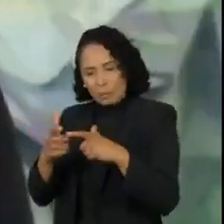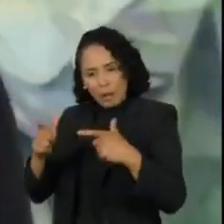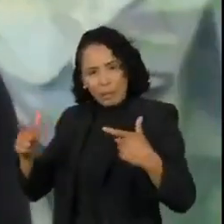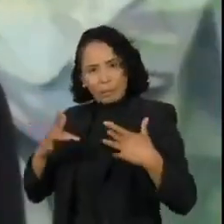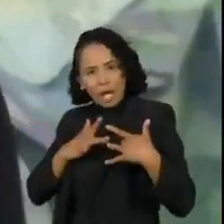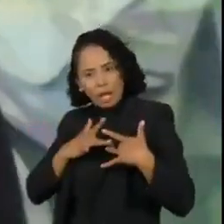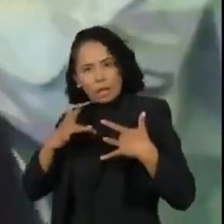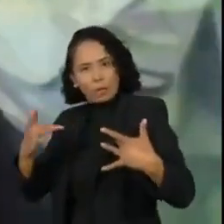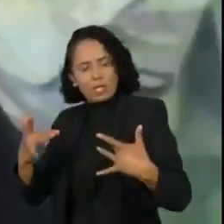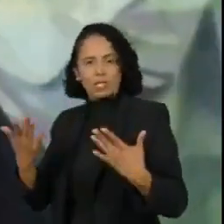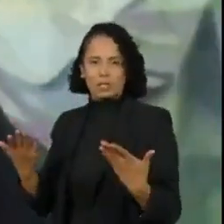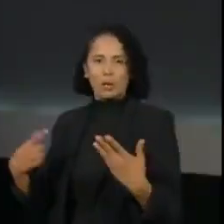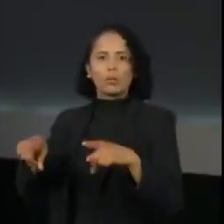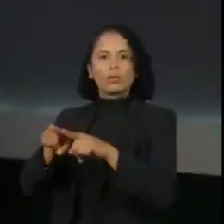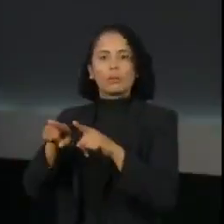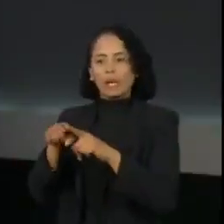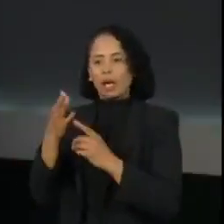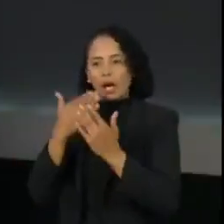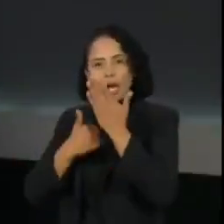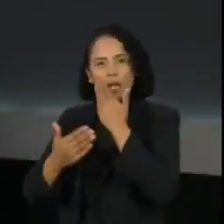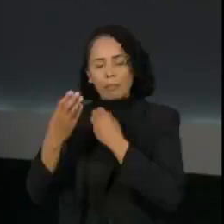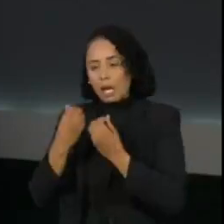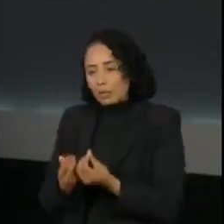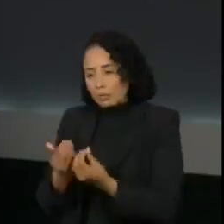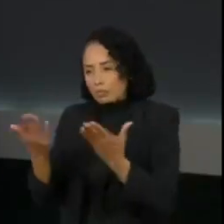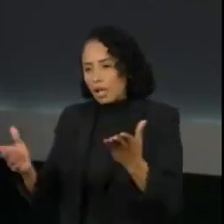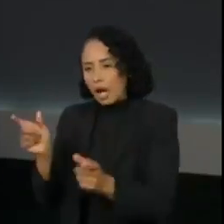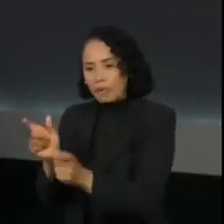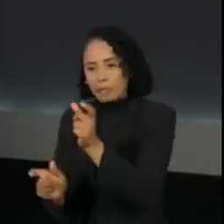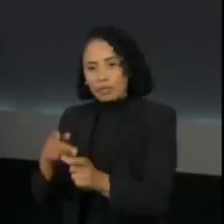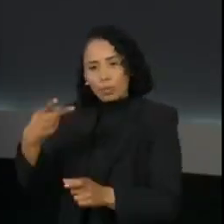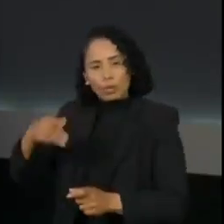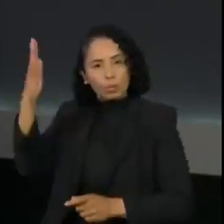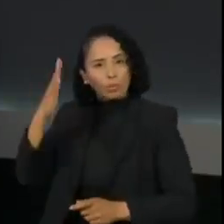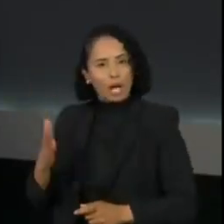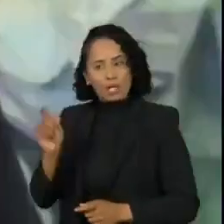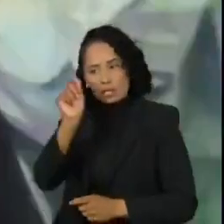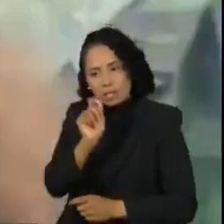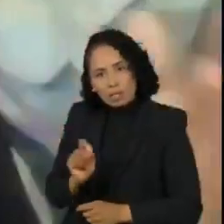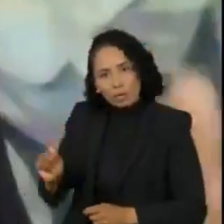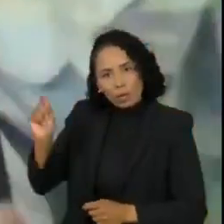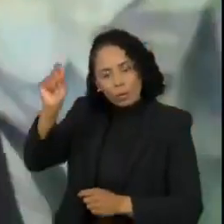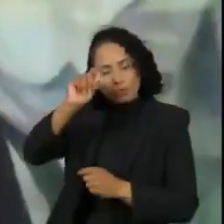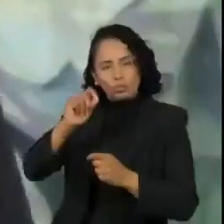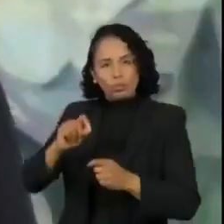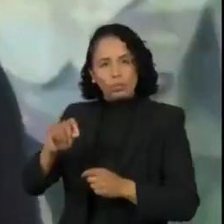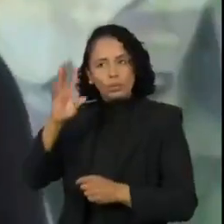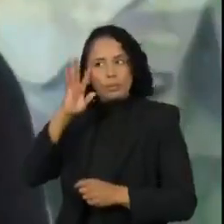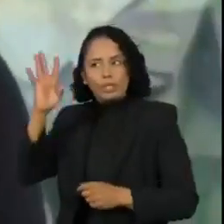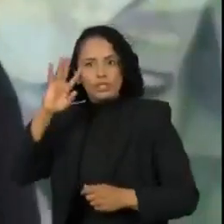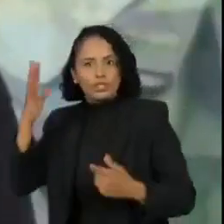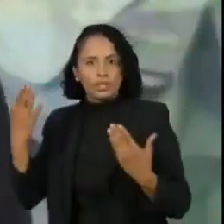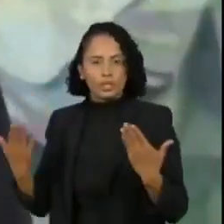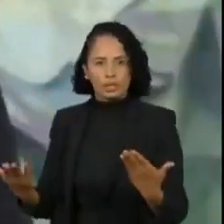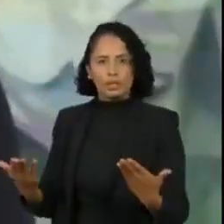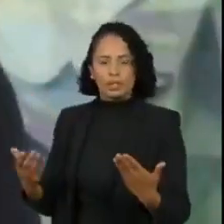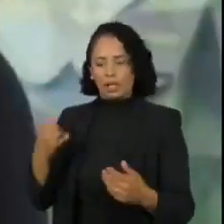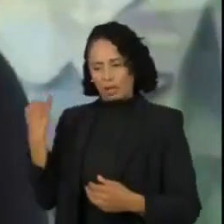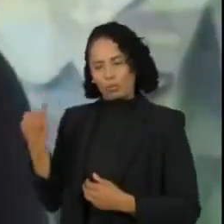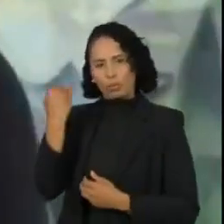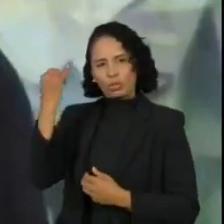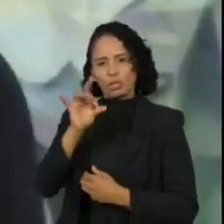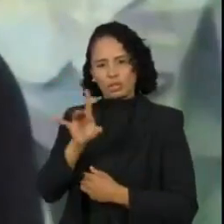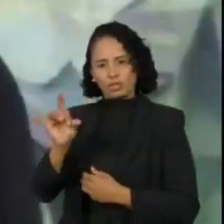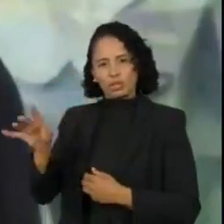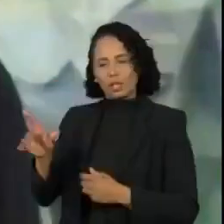oferecer alimento para as pessoas do Brasil inteiro. A gente não consegue alimentar a todos, imagina as outras cidades do Brasil. Então, é importante que